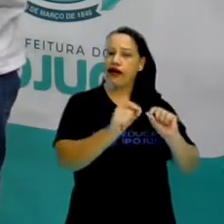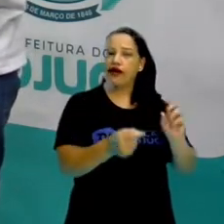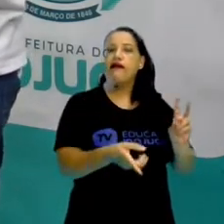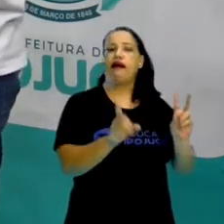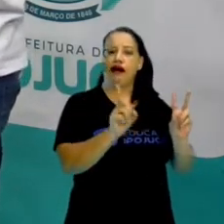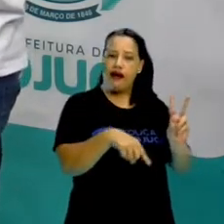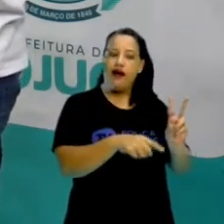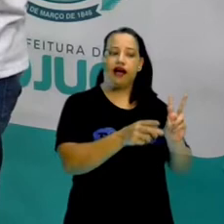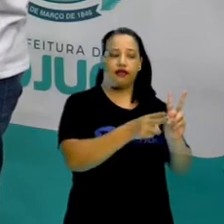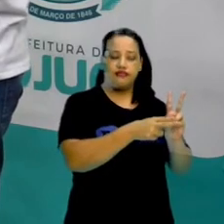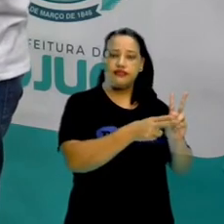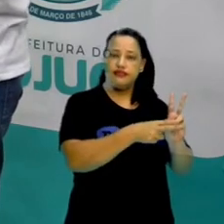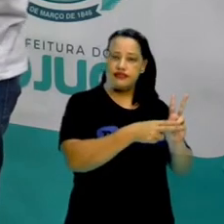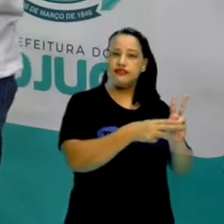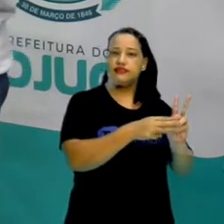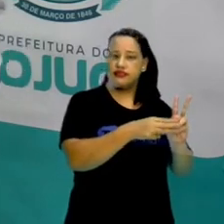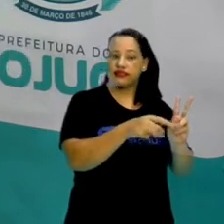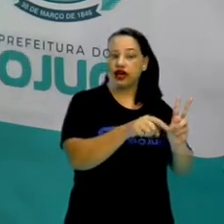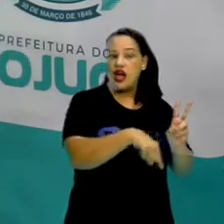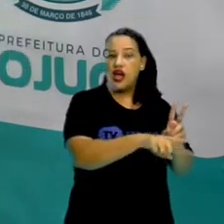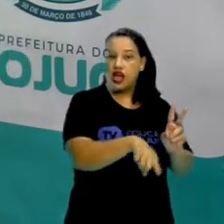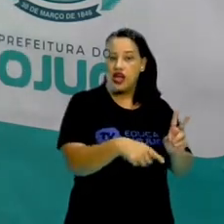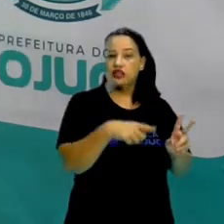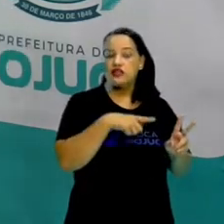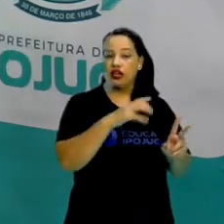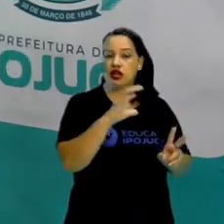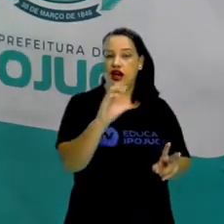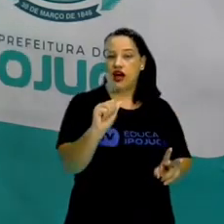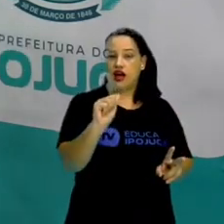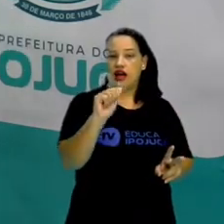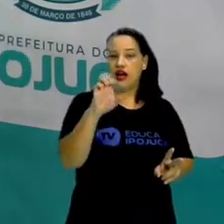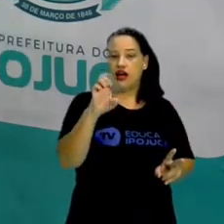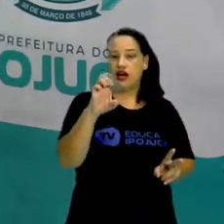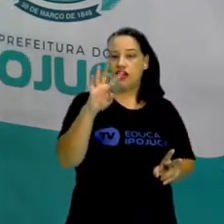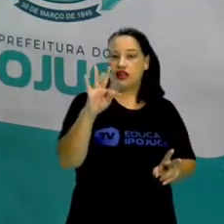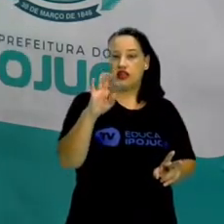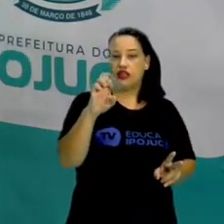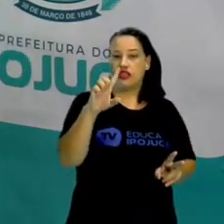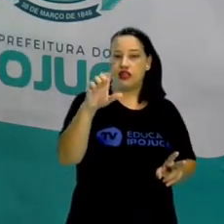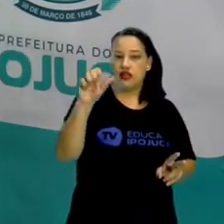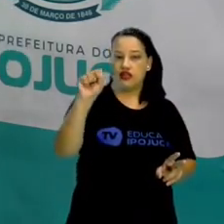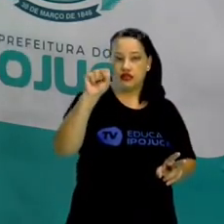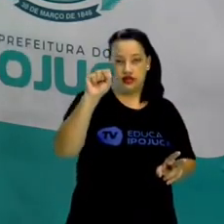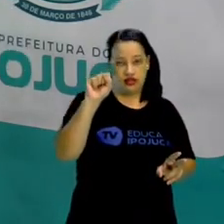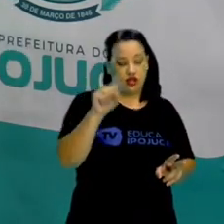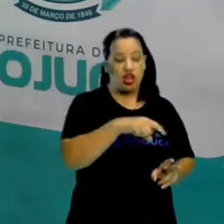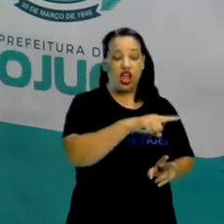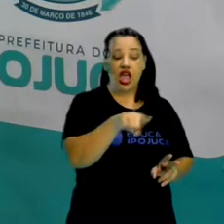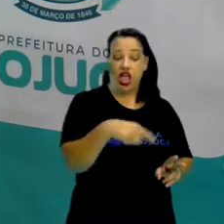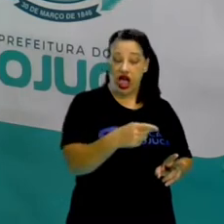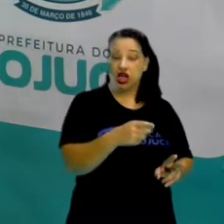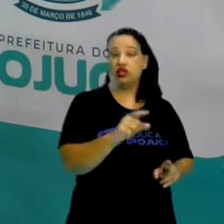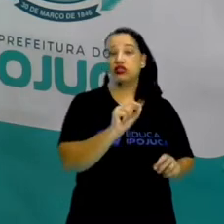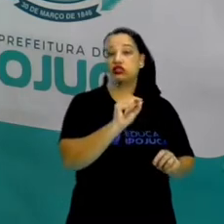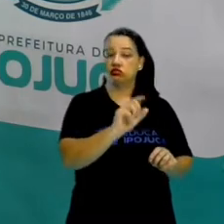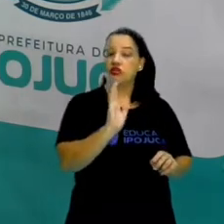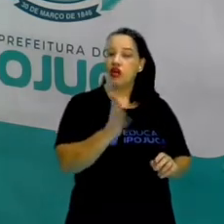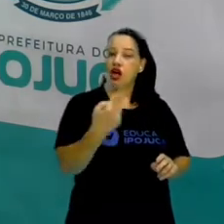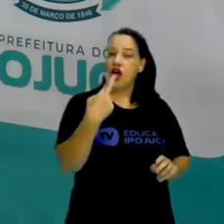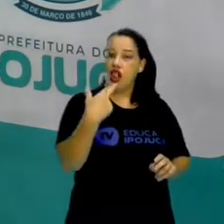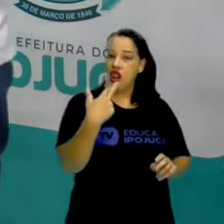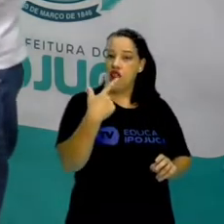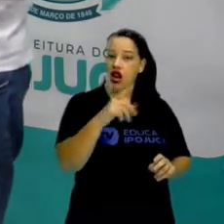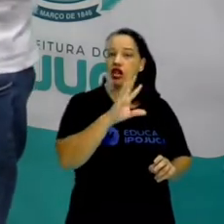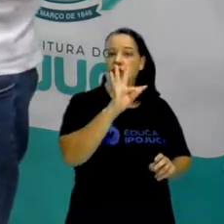povos caetés. Os povos caetés, eles eram povos do tronco linguístico